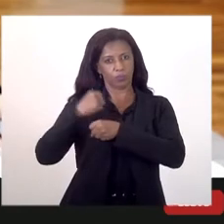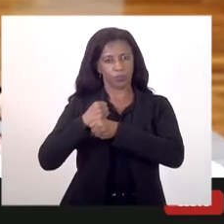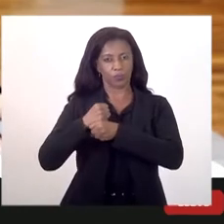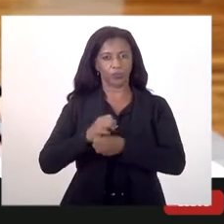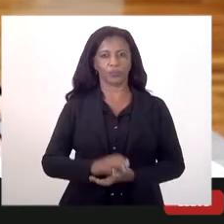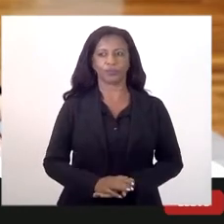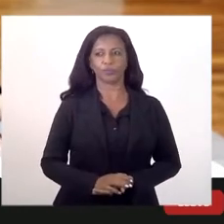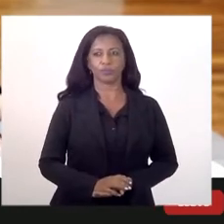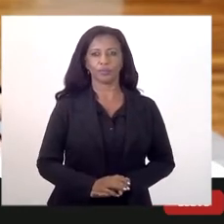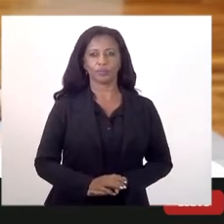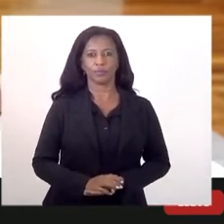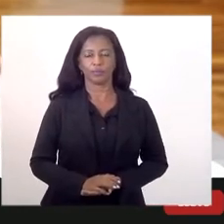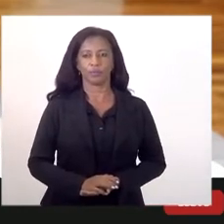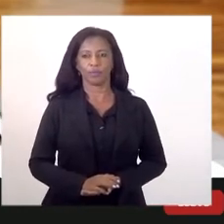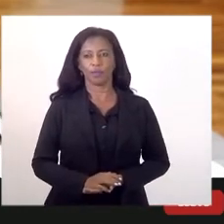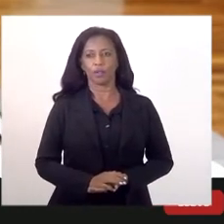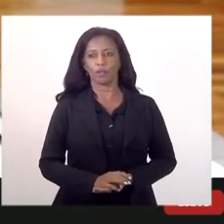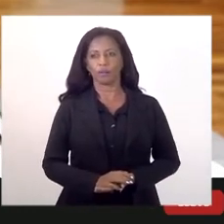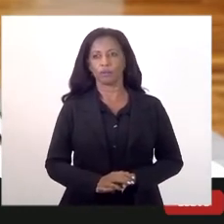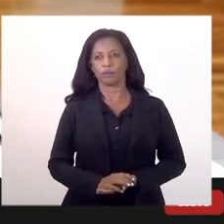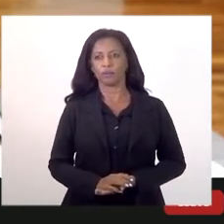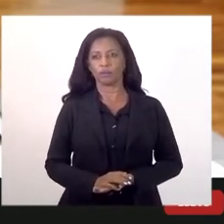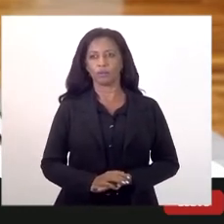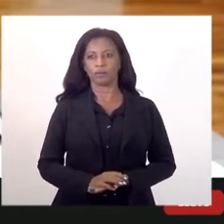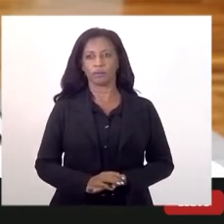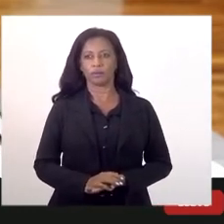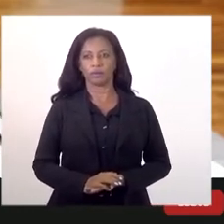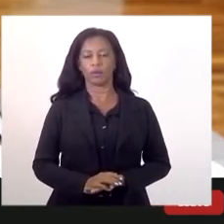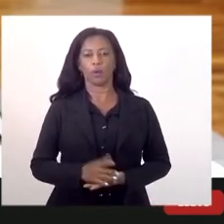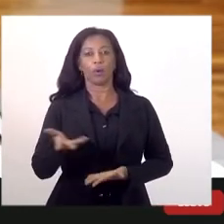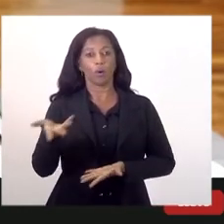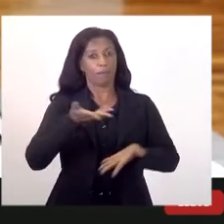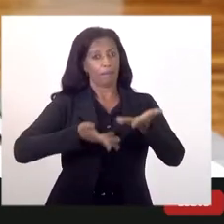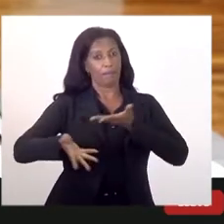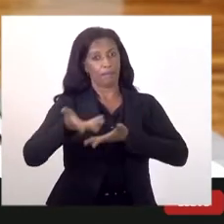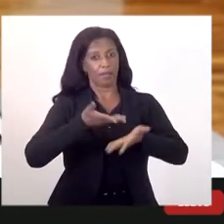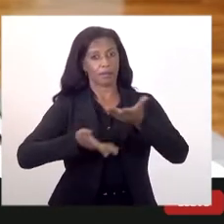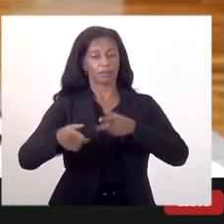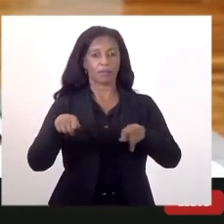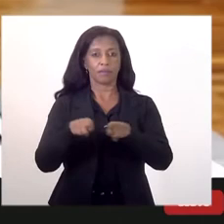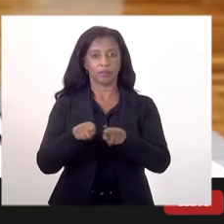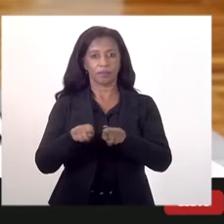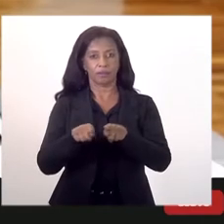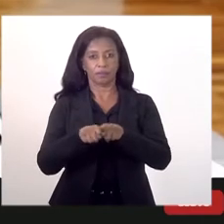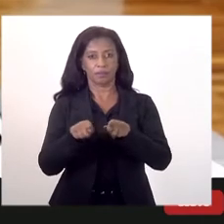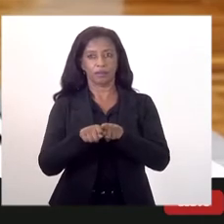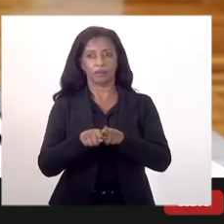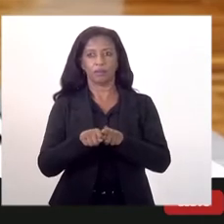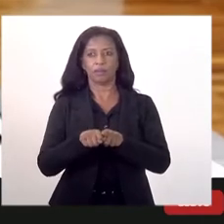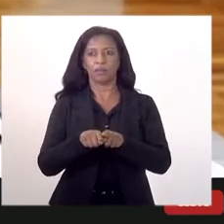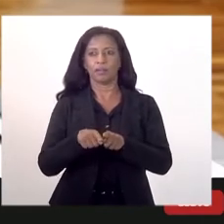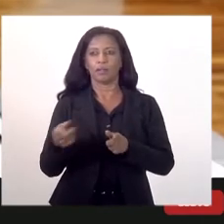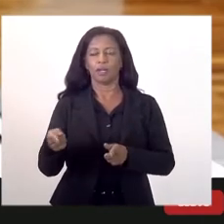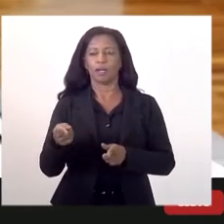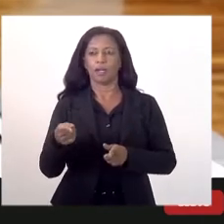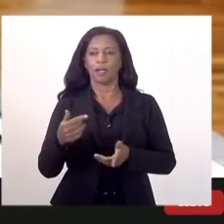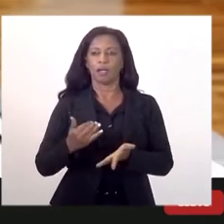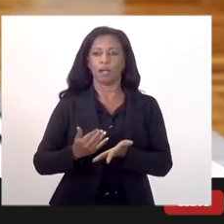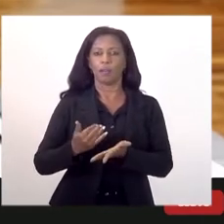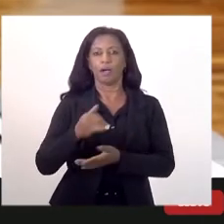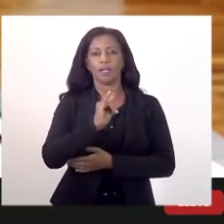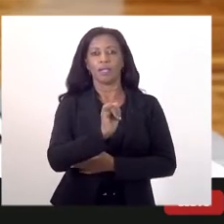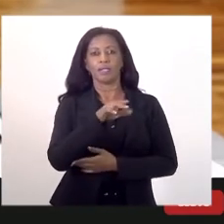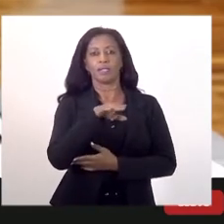por conta do petróleo e participação, mas também uma retomada forte da arrecadação do ICMS.